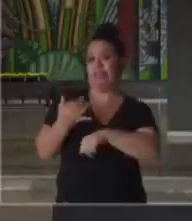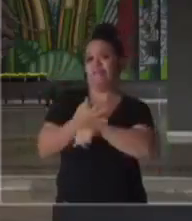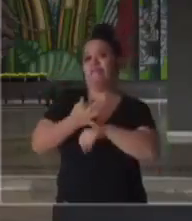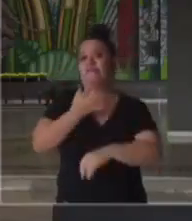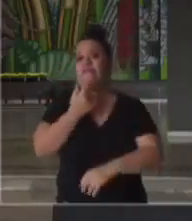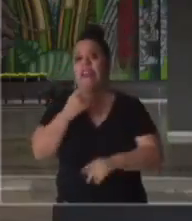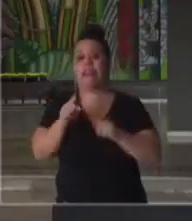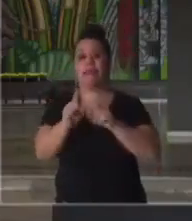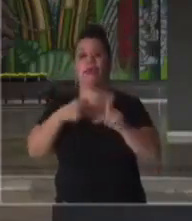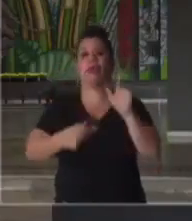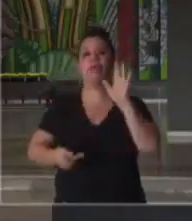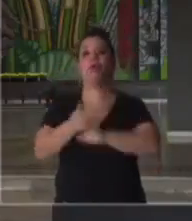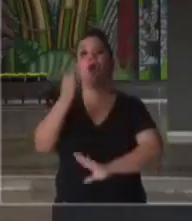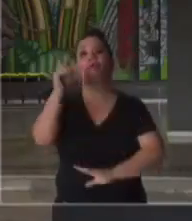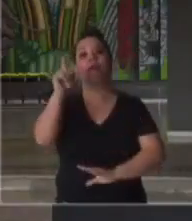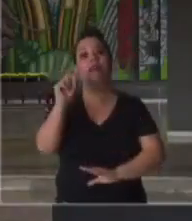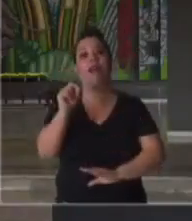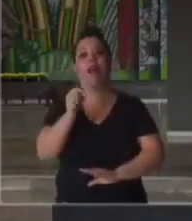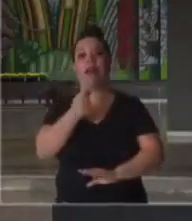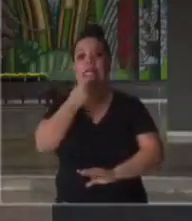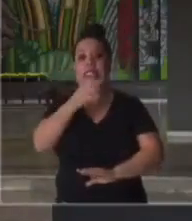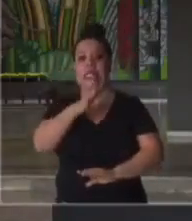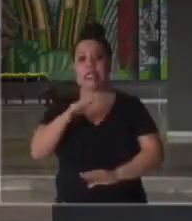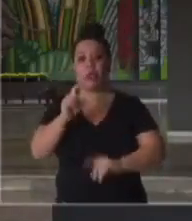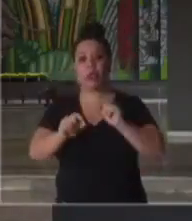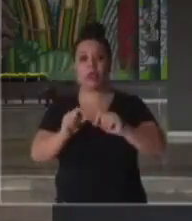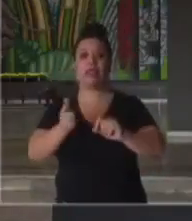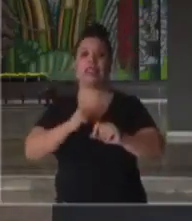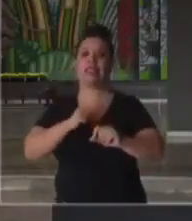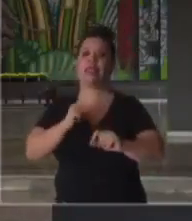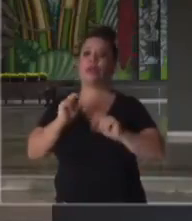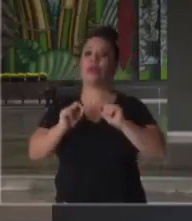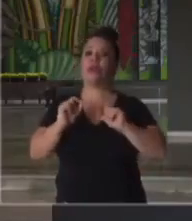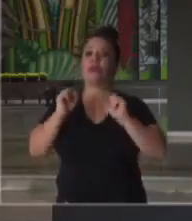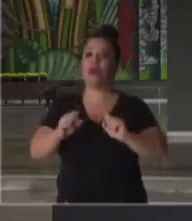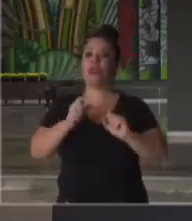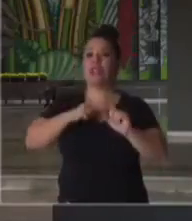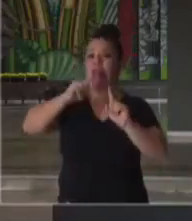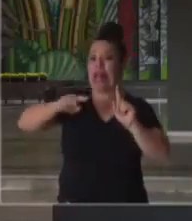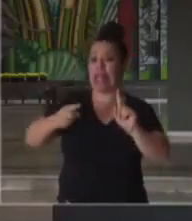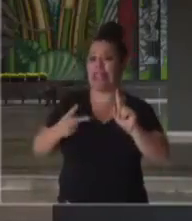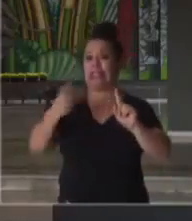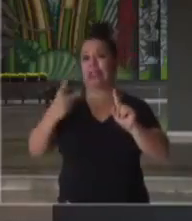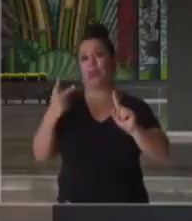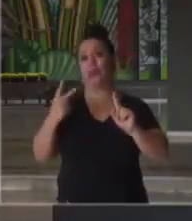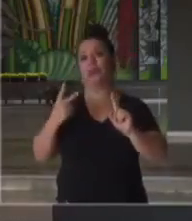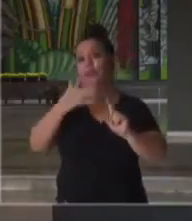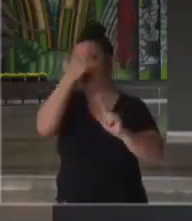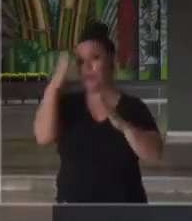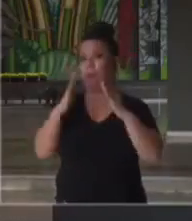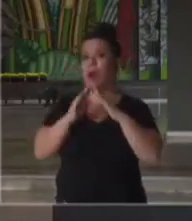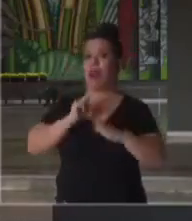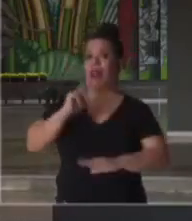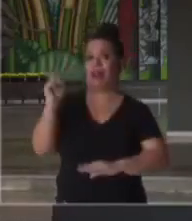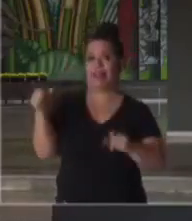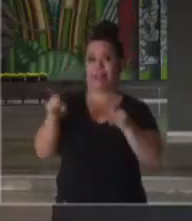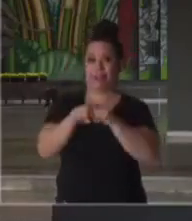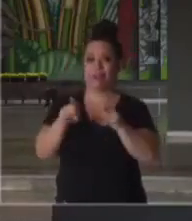Santista, a característica de uma segunda residência. É importante que,